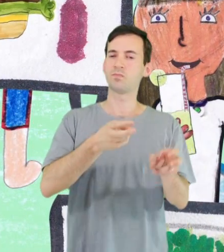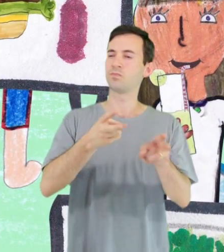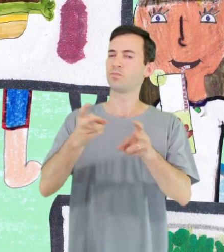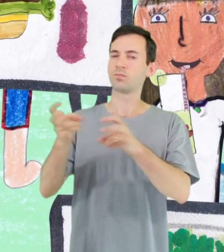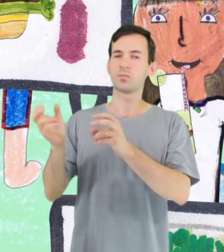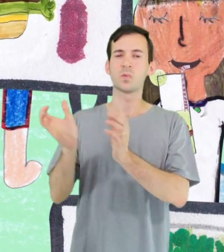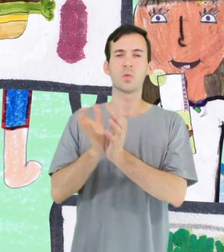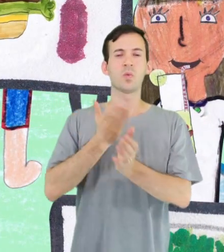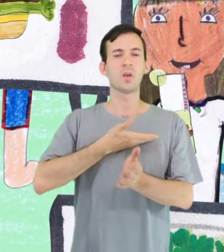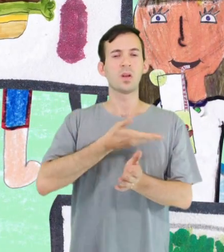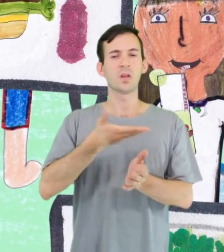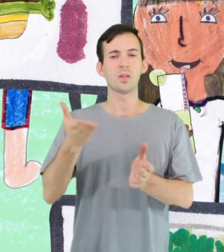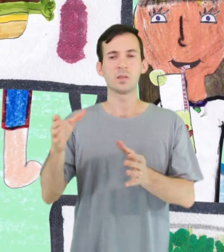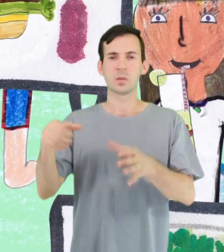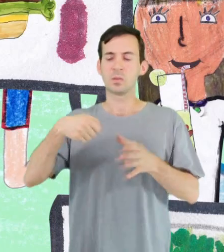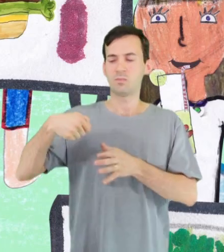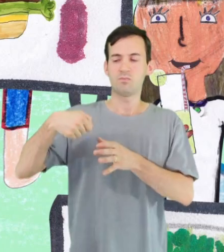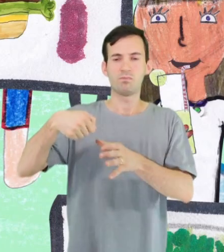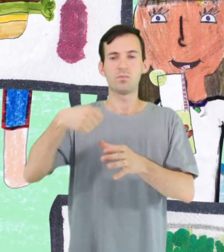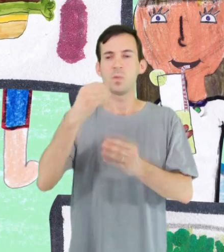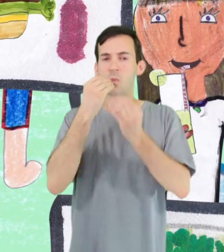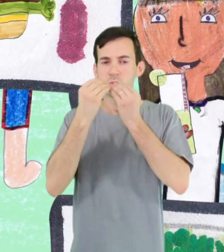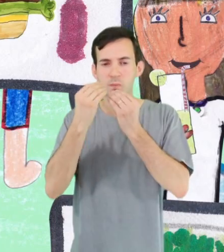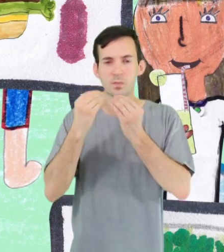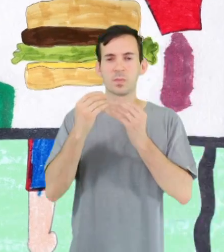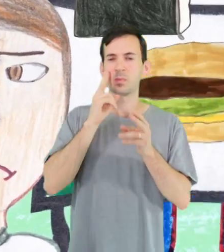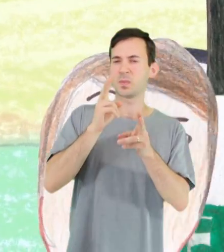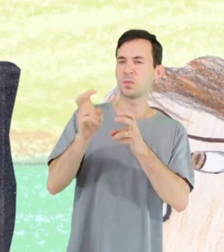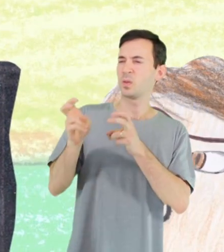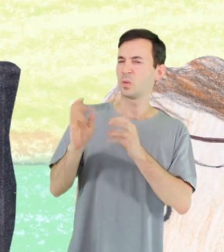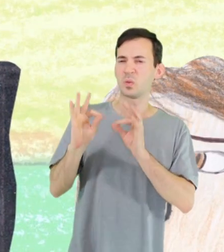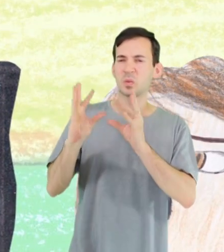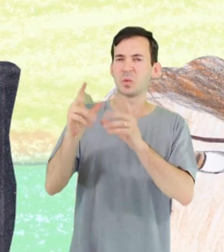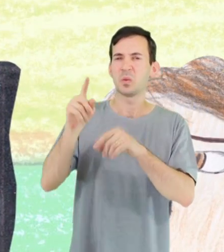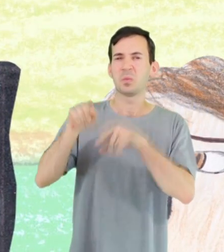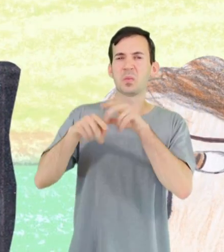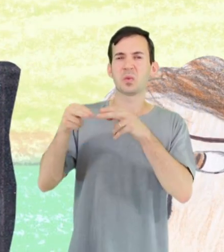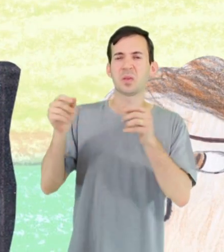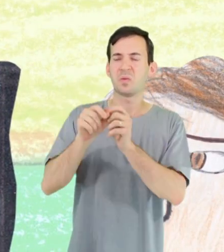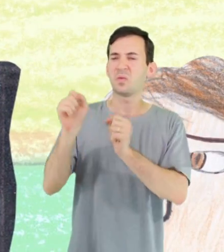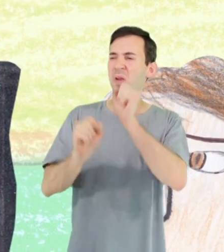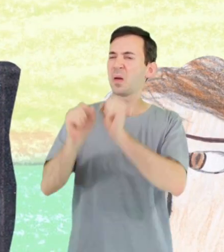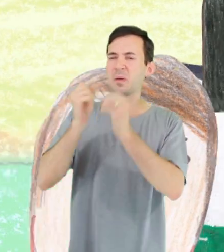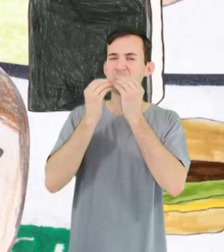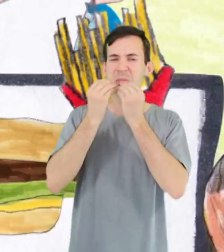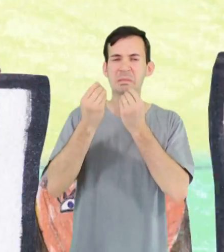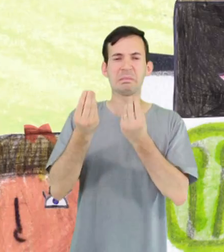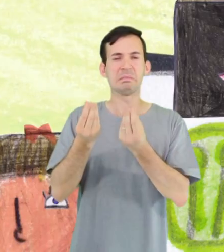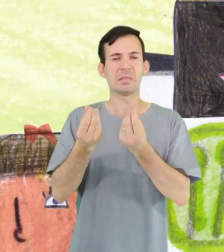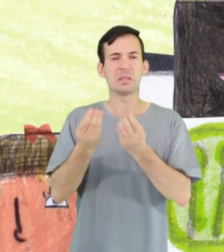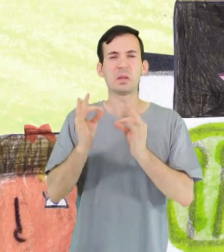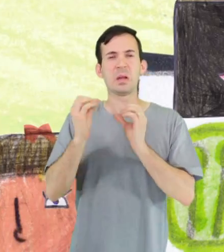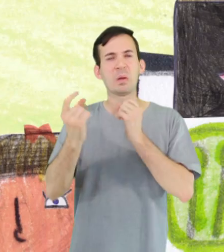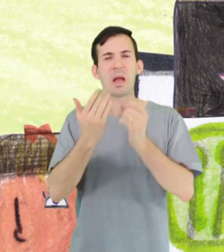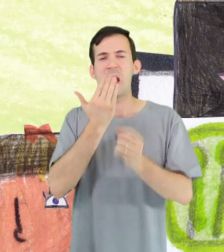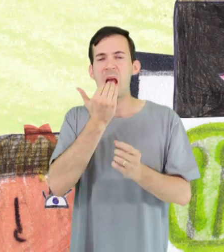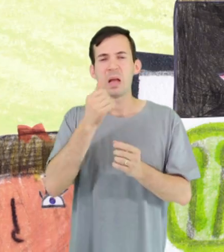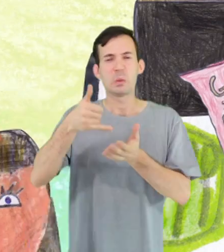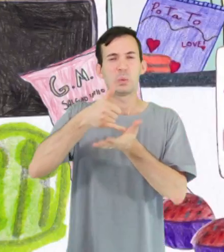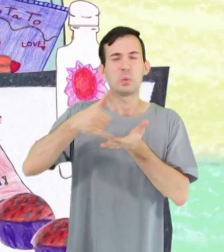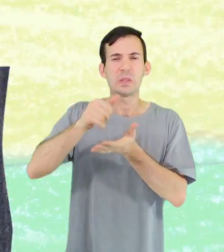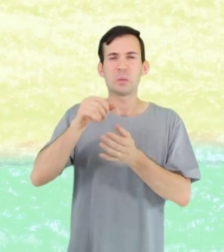colegas carregam em suas lancheiras. Ele percebeu que muitos levam produtos industrializados, alimentos